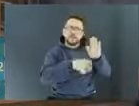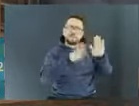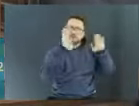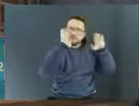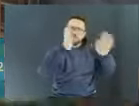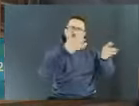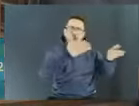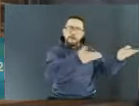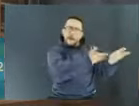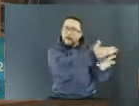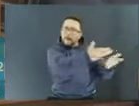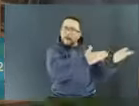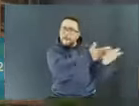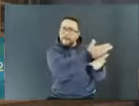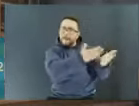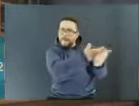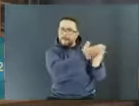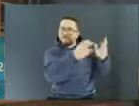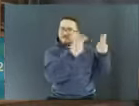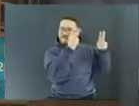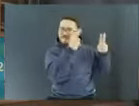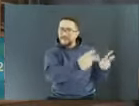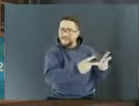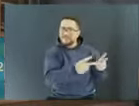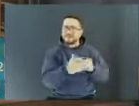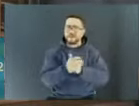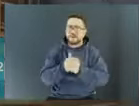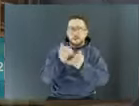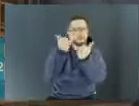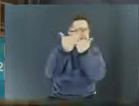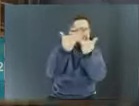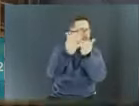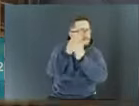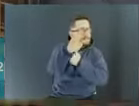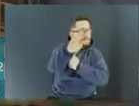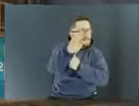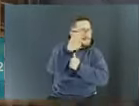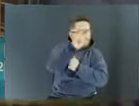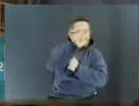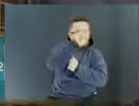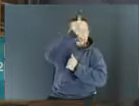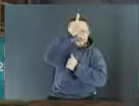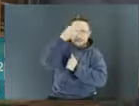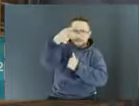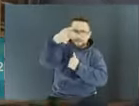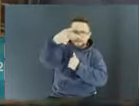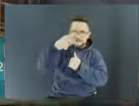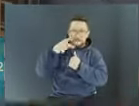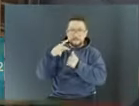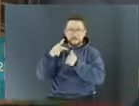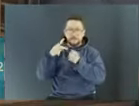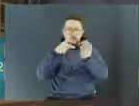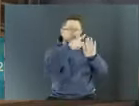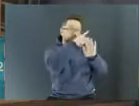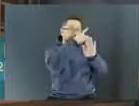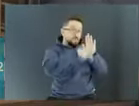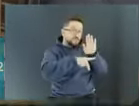exemplo, que é algo muito parecido com isso, é semelhante a isso, que é uma legislação que regulamente